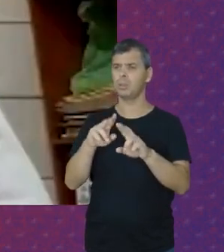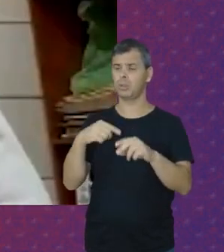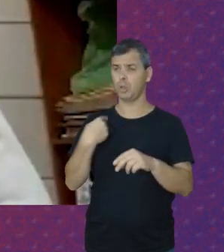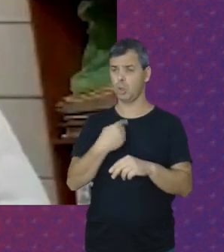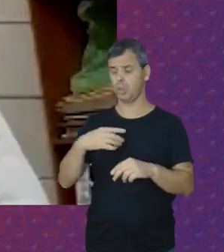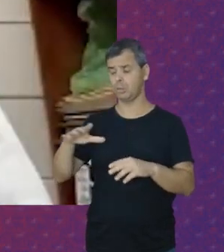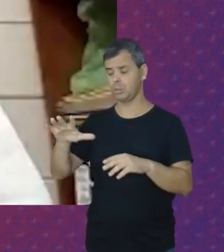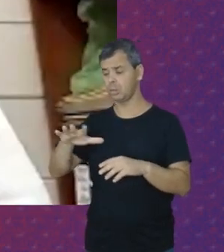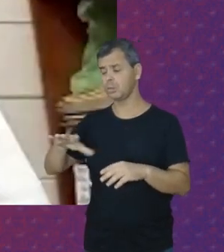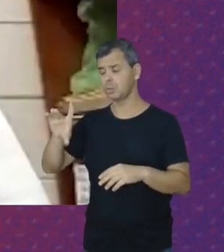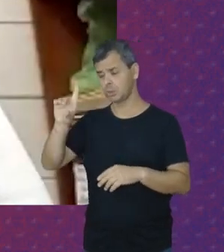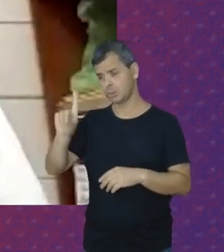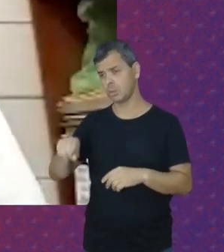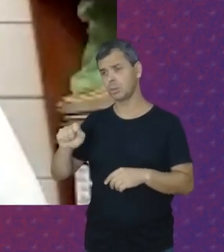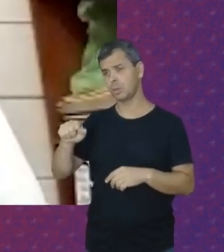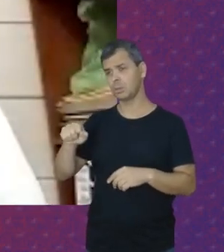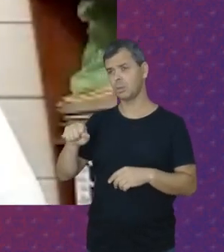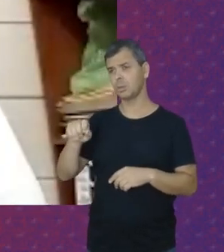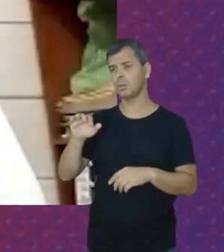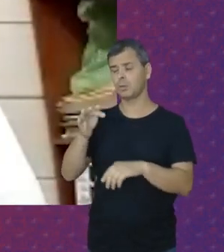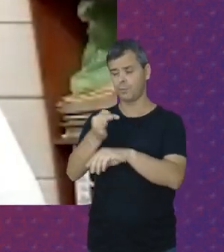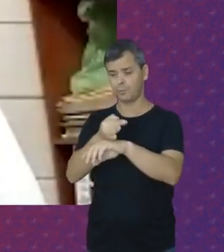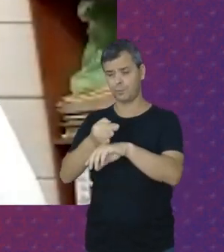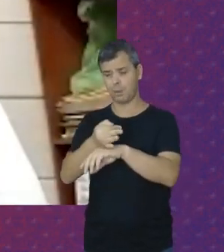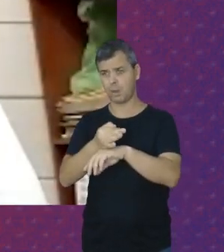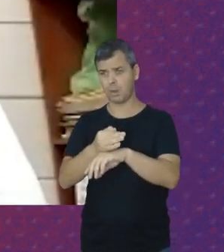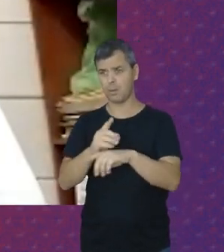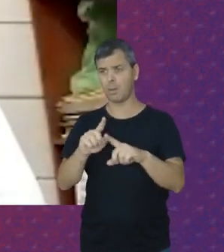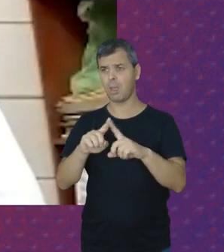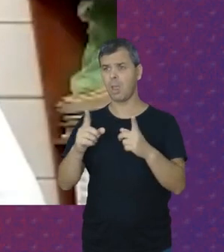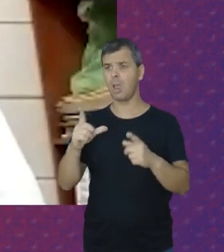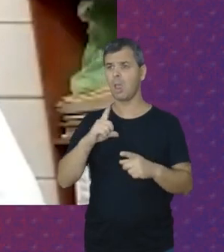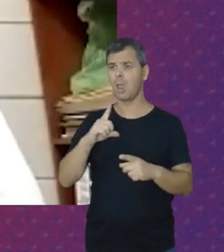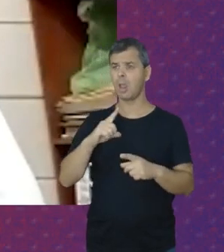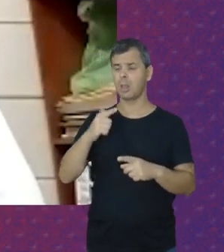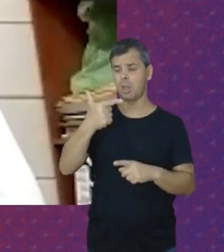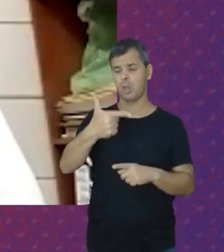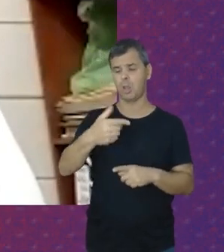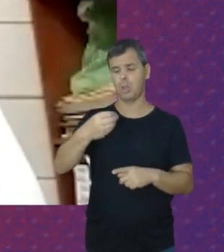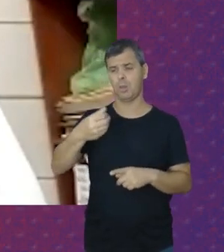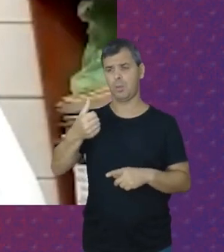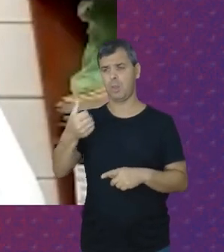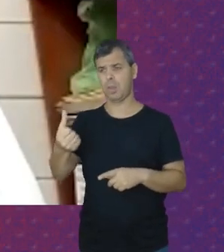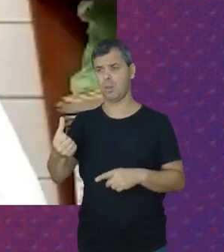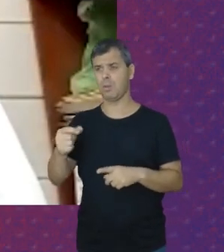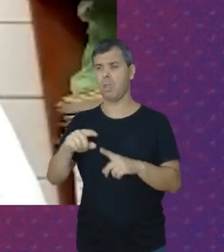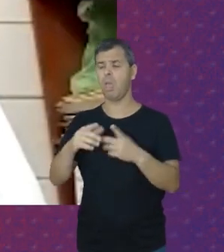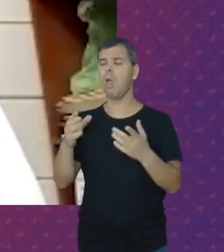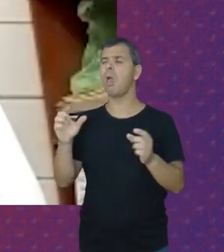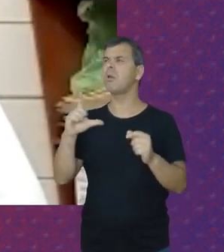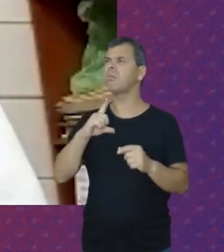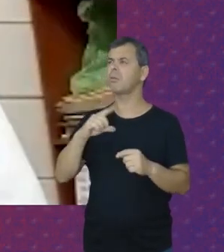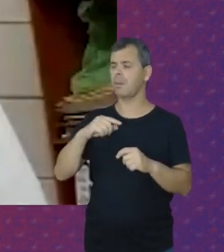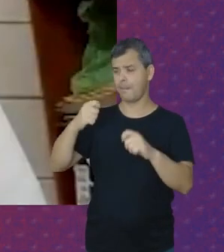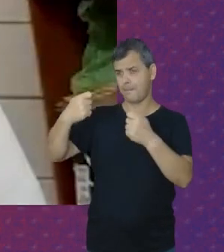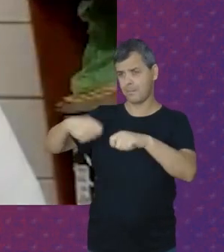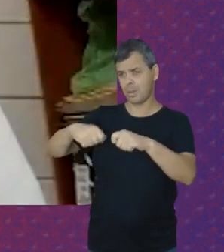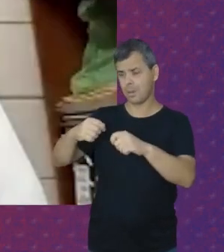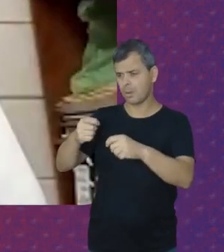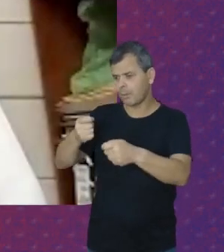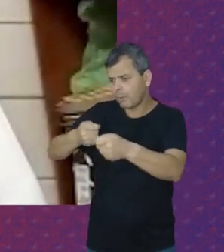nós Temos direito Sim aos feriados Então até 2006 Era algo Que a gente Precisava